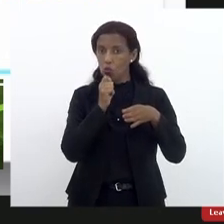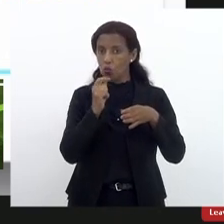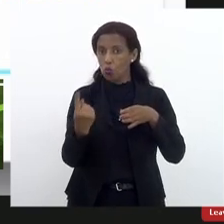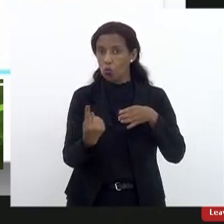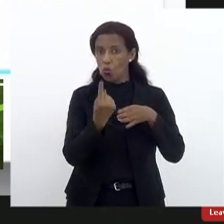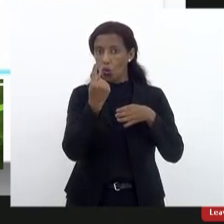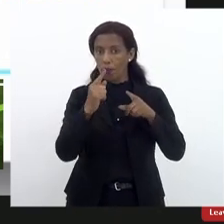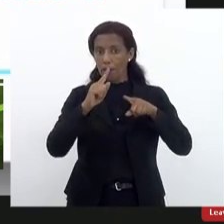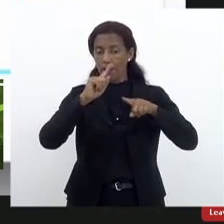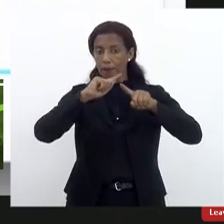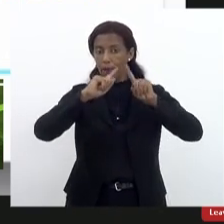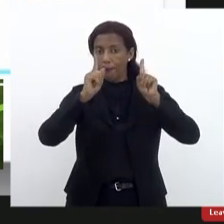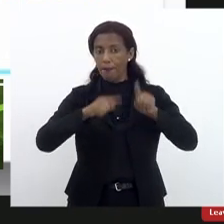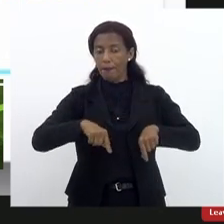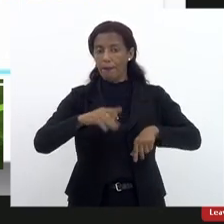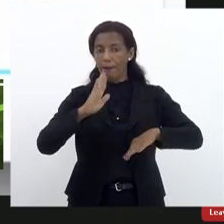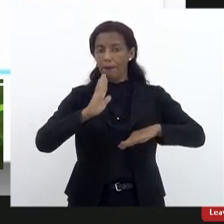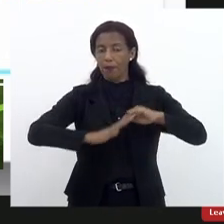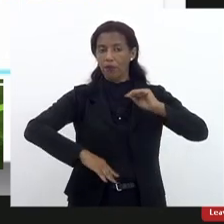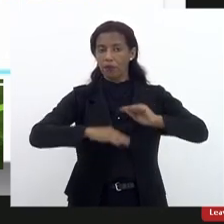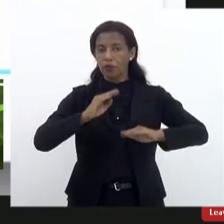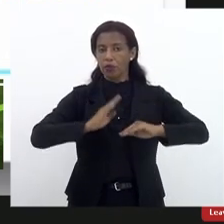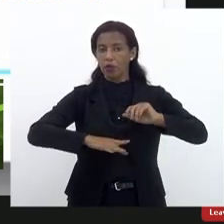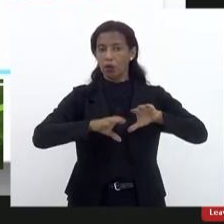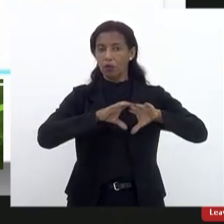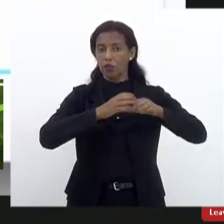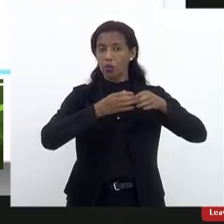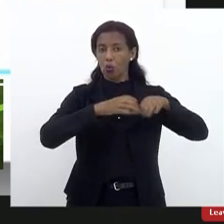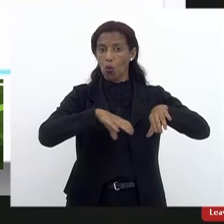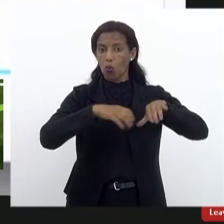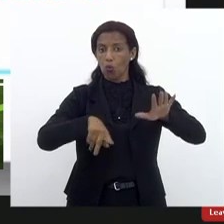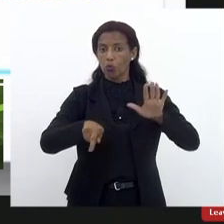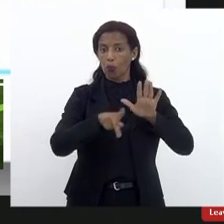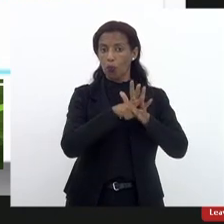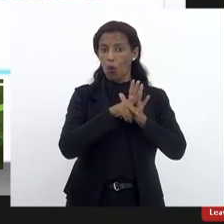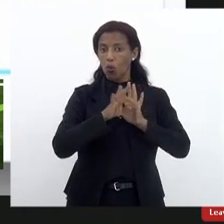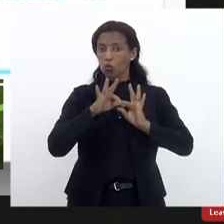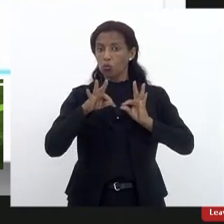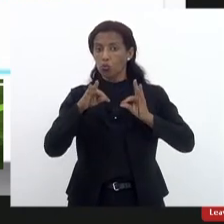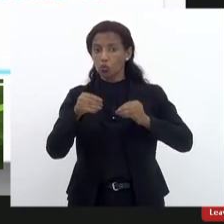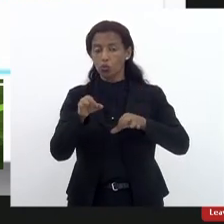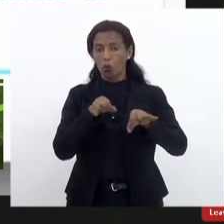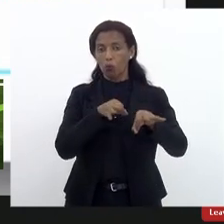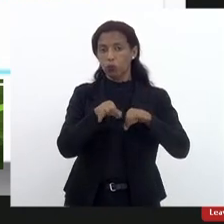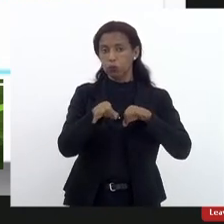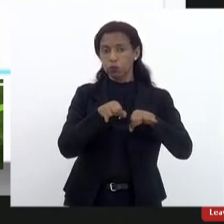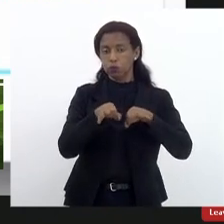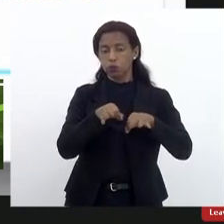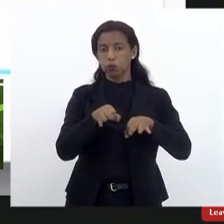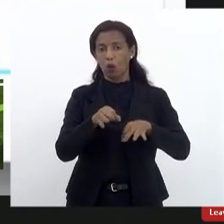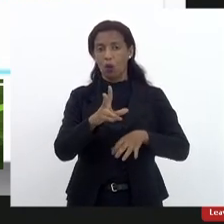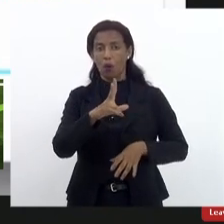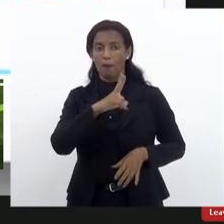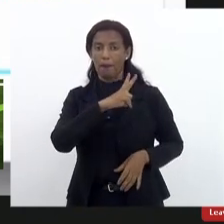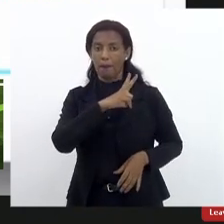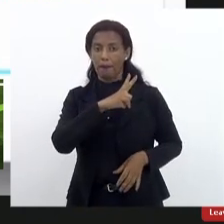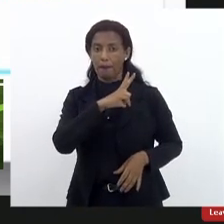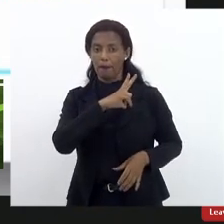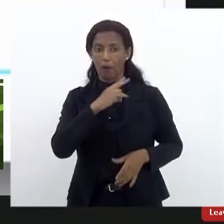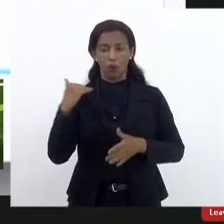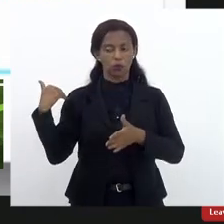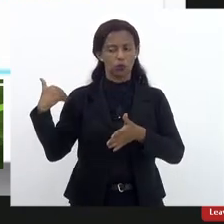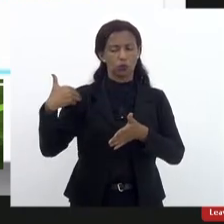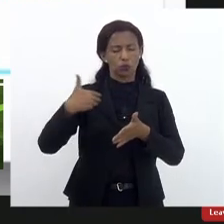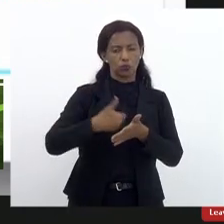servidor que esteja, que tenha feito concurso para o Conselho. Todo o quadro, mesmo sendo um órgão autônomo, todo o quadro vem